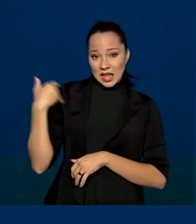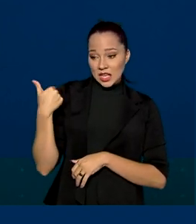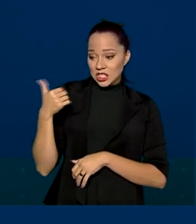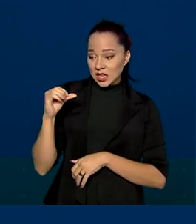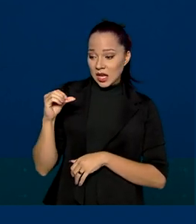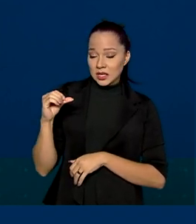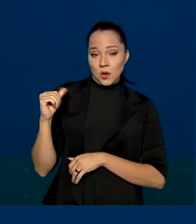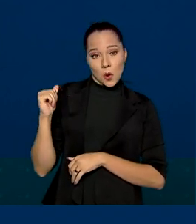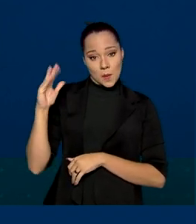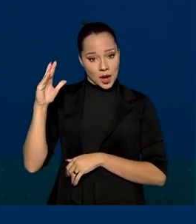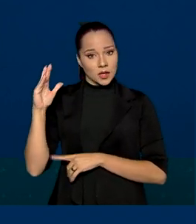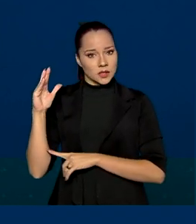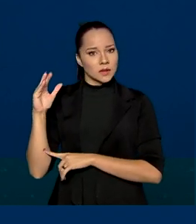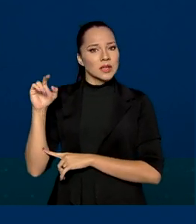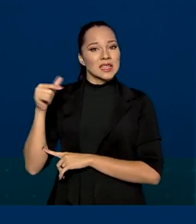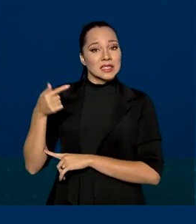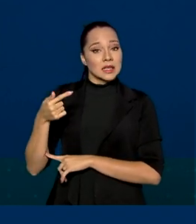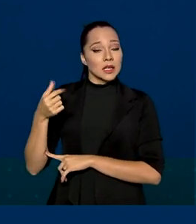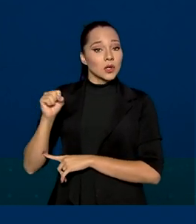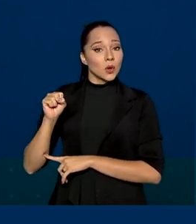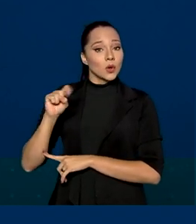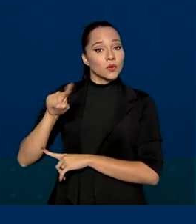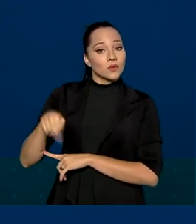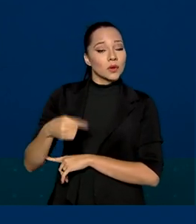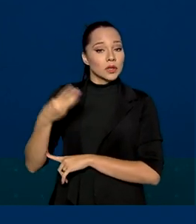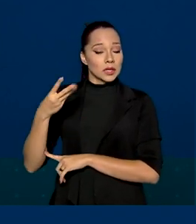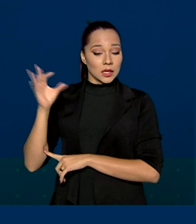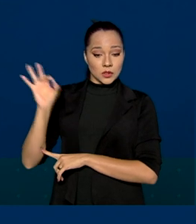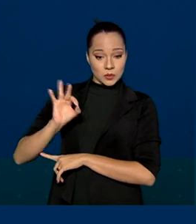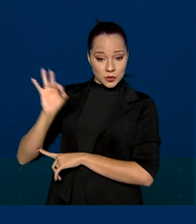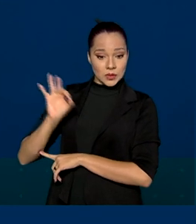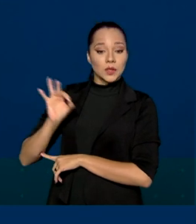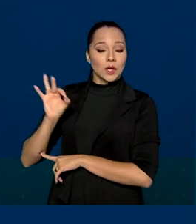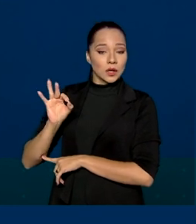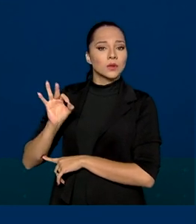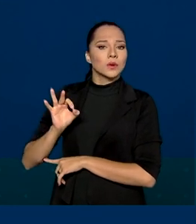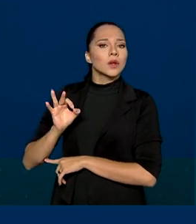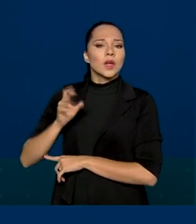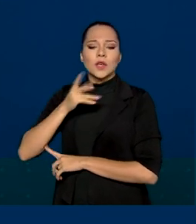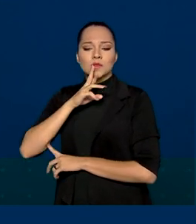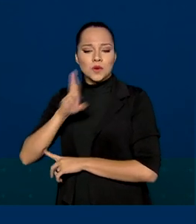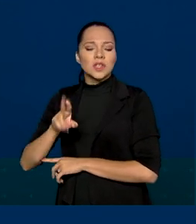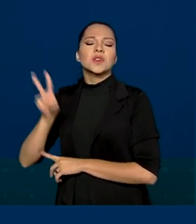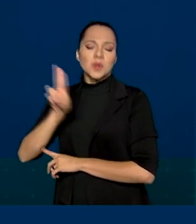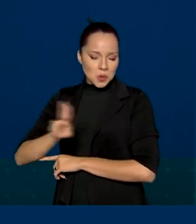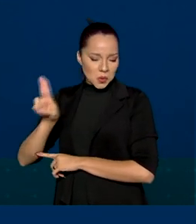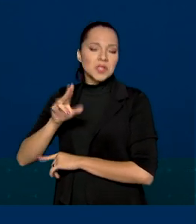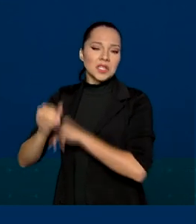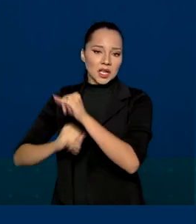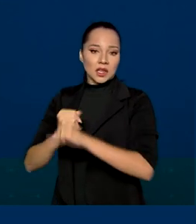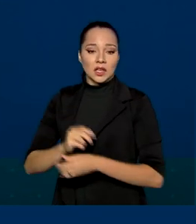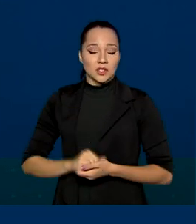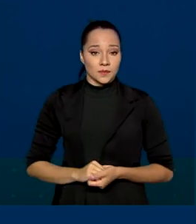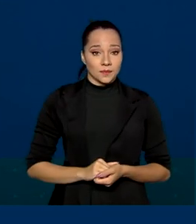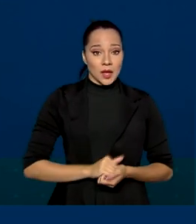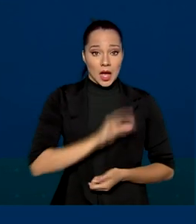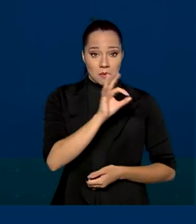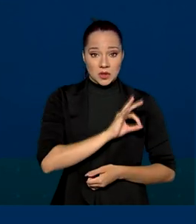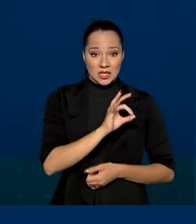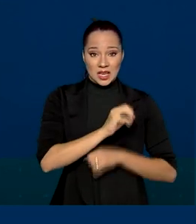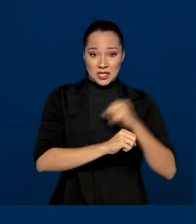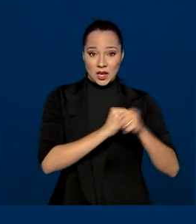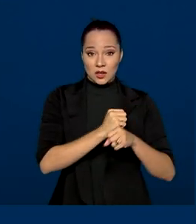idade ou mais, 78,3% responderam que utilizaram, percentual que em